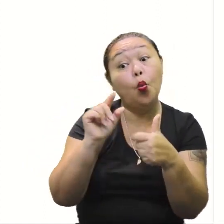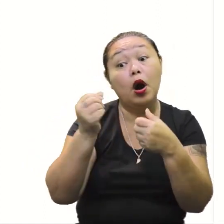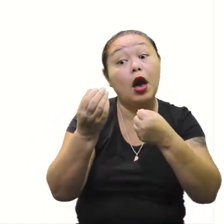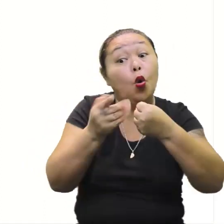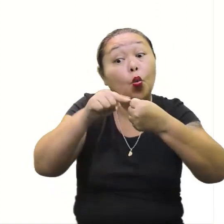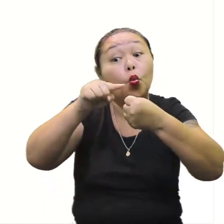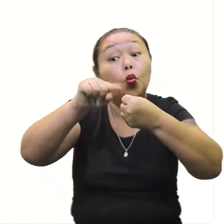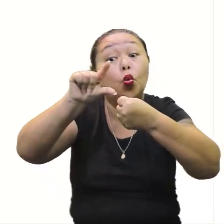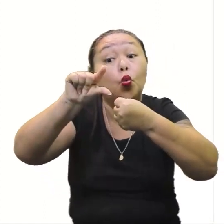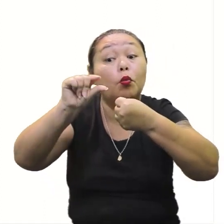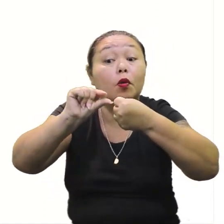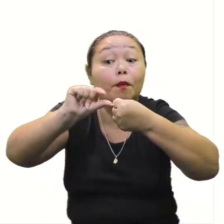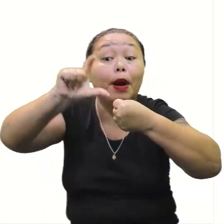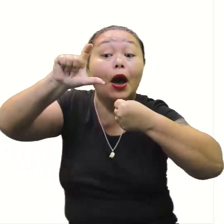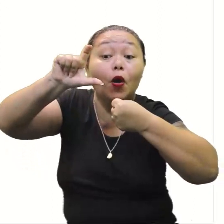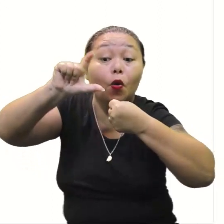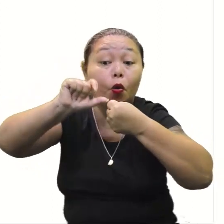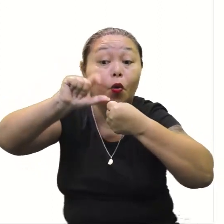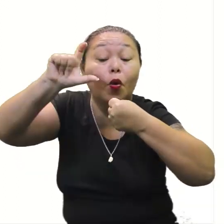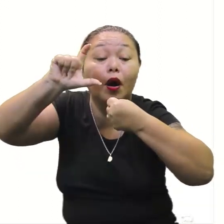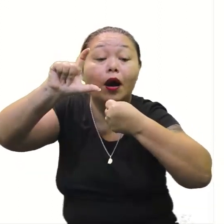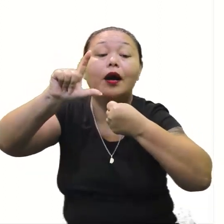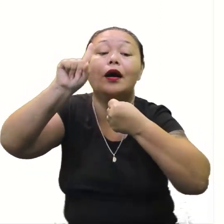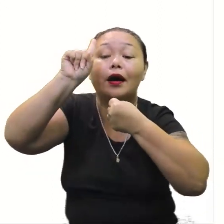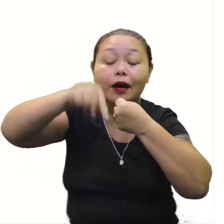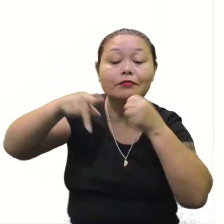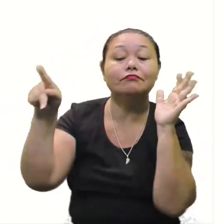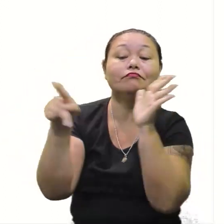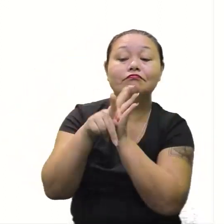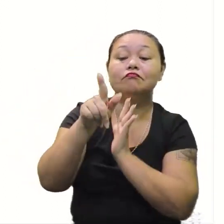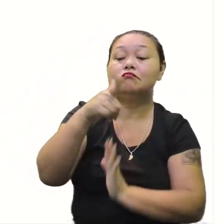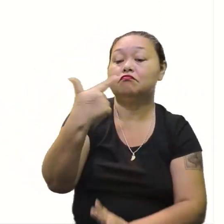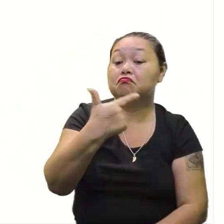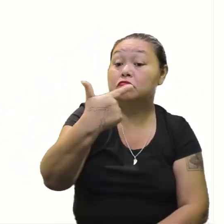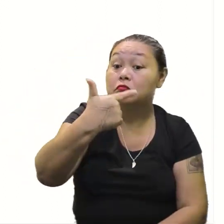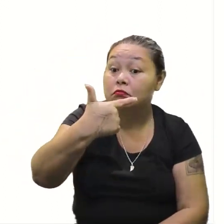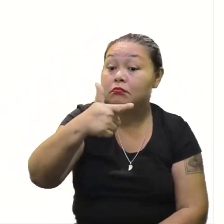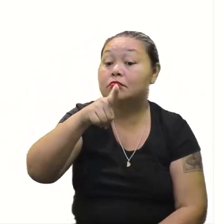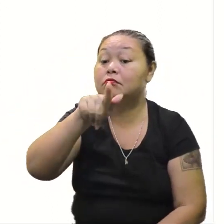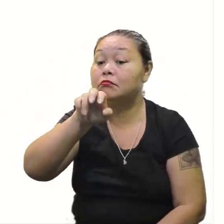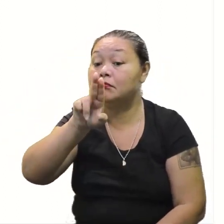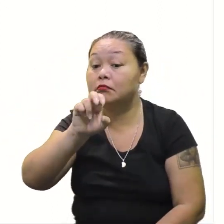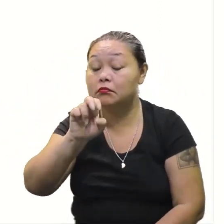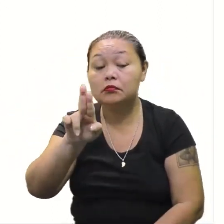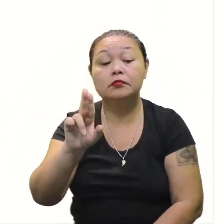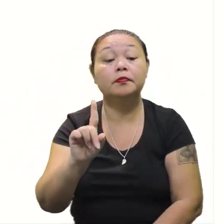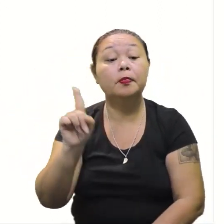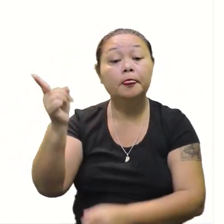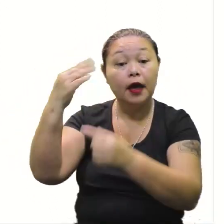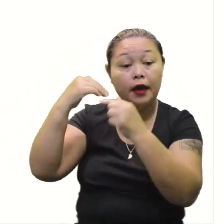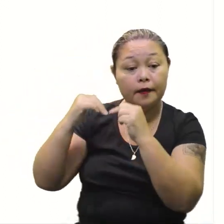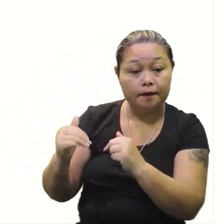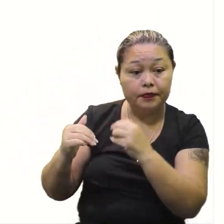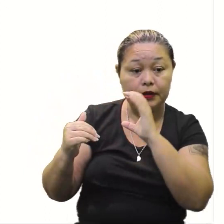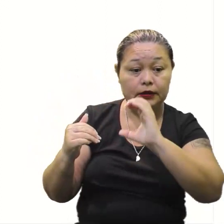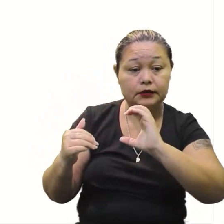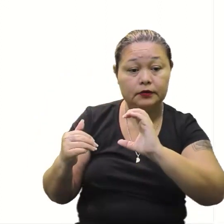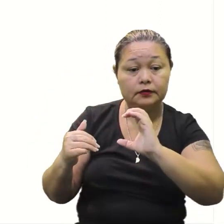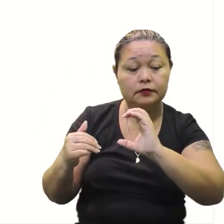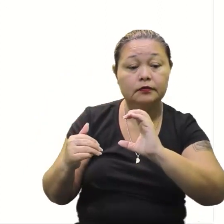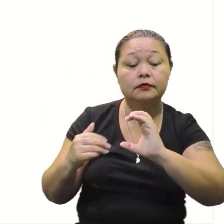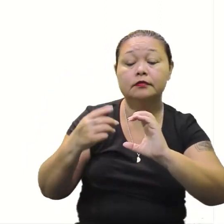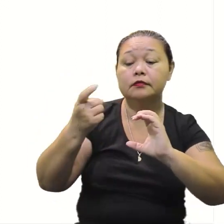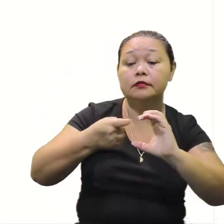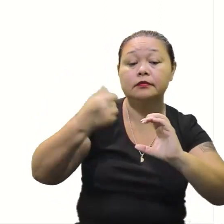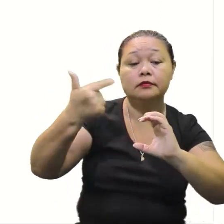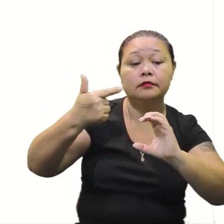maior. Ah, então mesmo ele estando fora de ordem, essa equação é do segundo grau. E agora, letra C. X